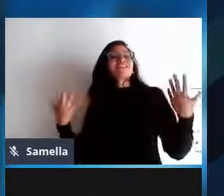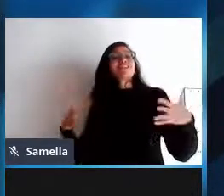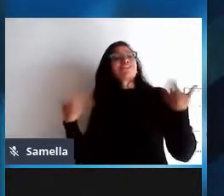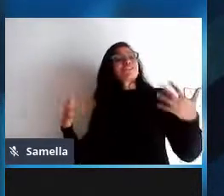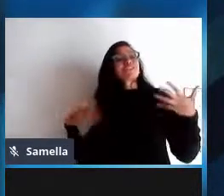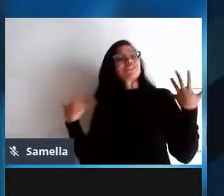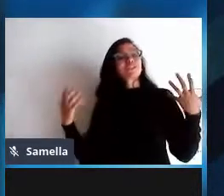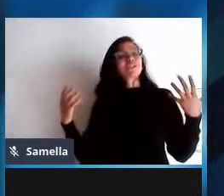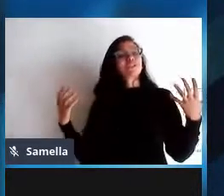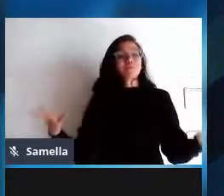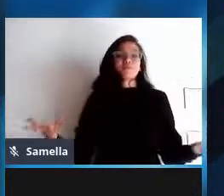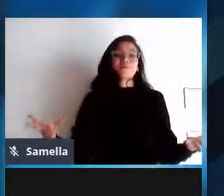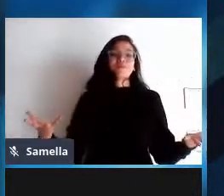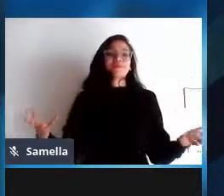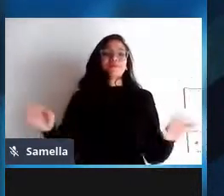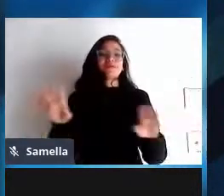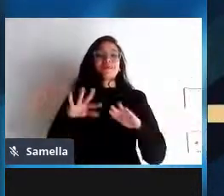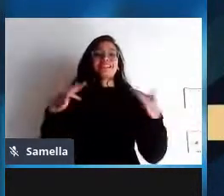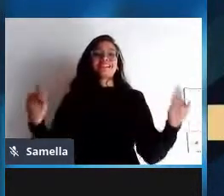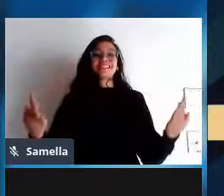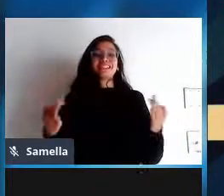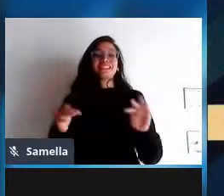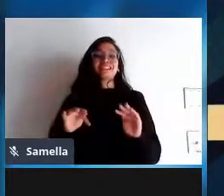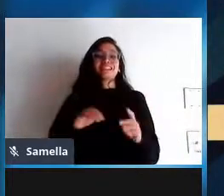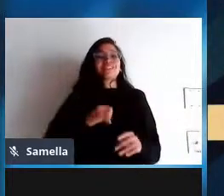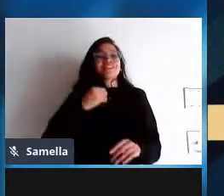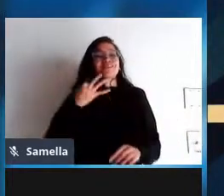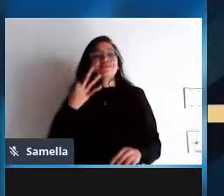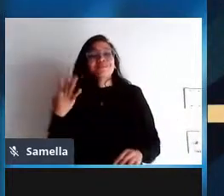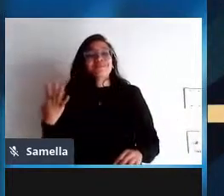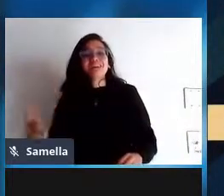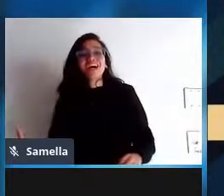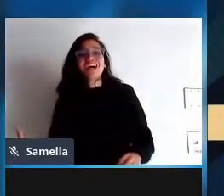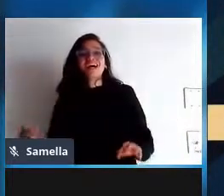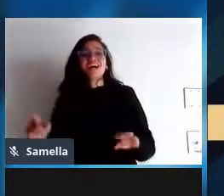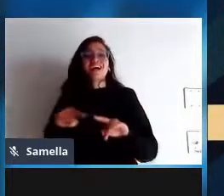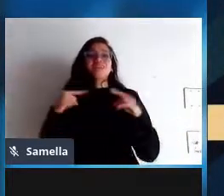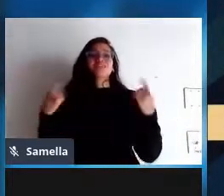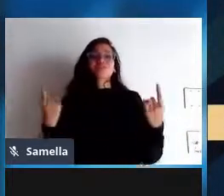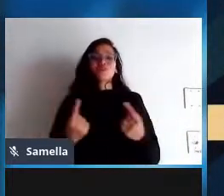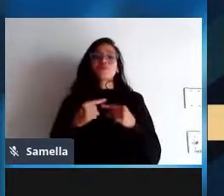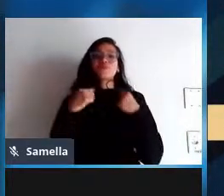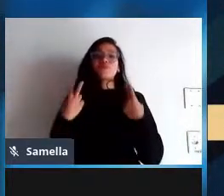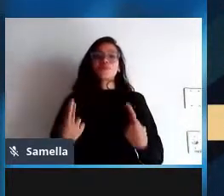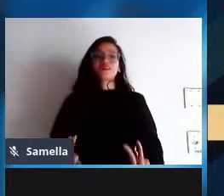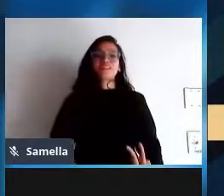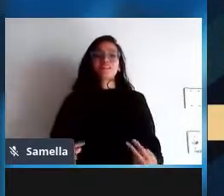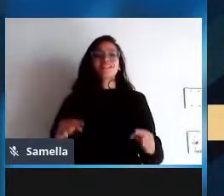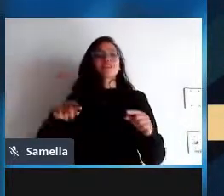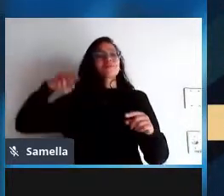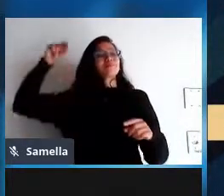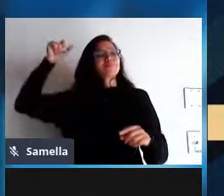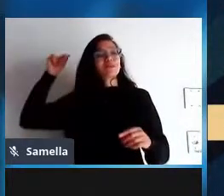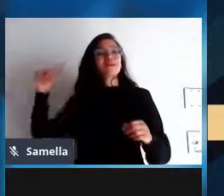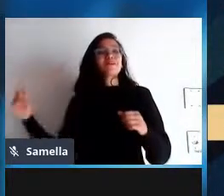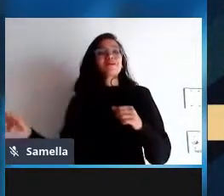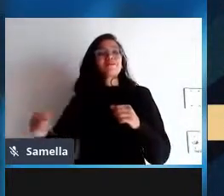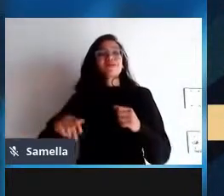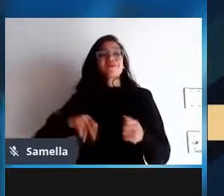de princípios etc então isso aqui por si só precisa de toda uma galera por trás apoiando